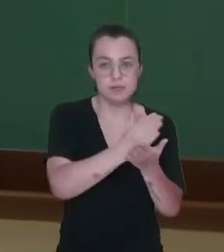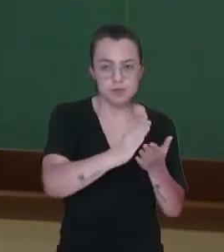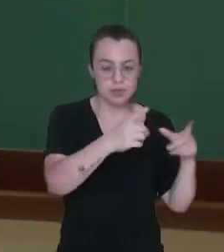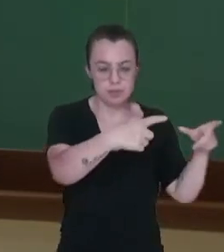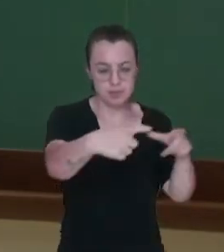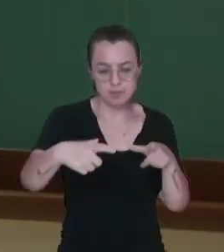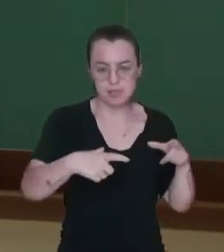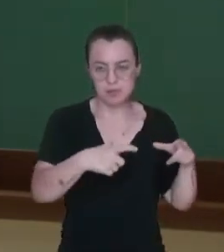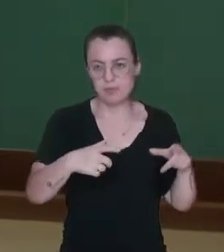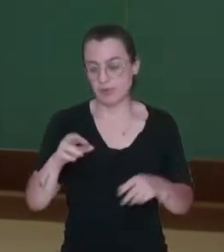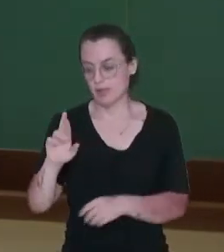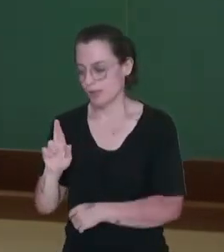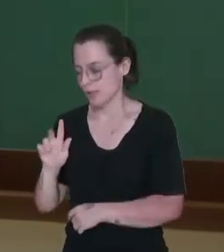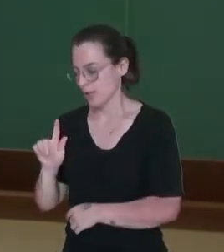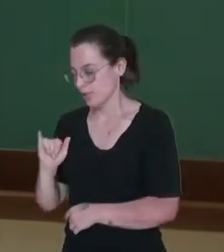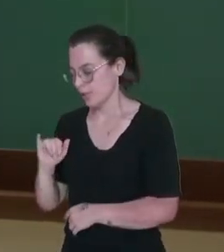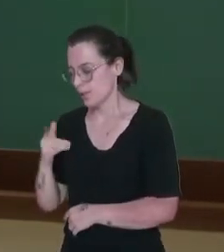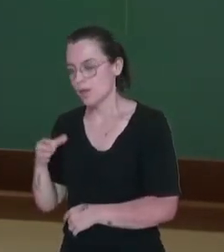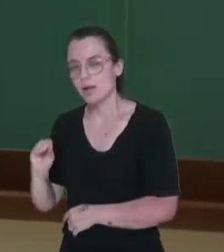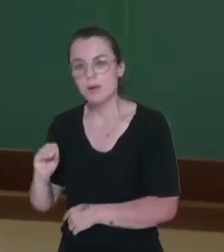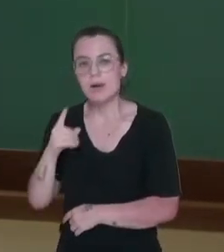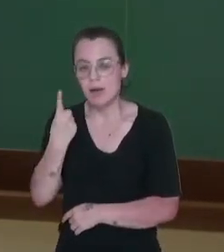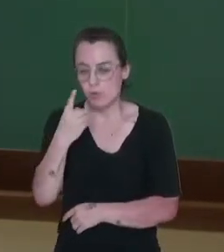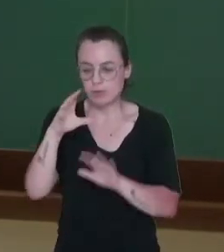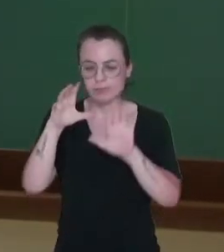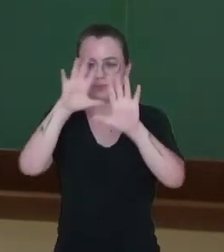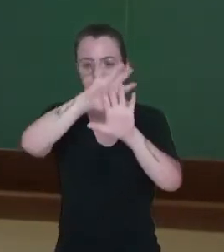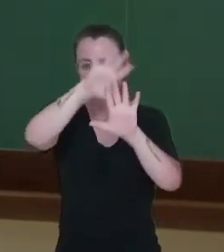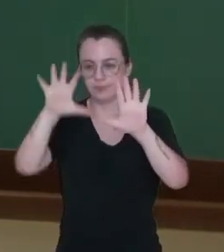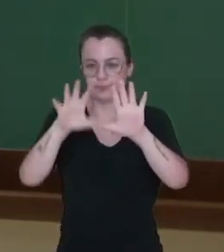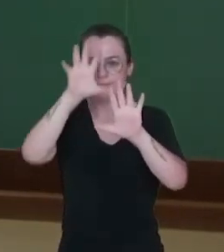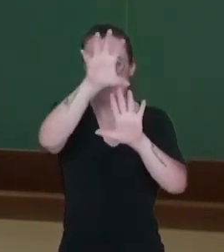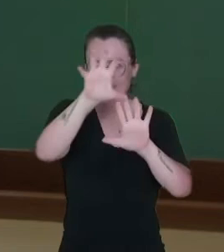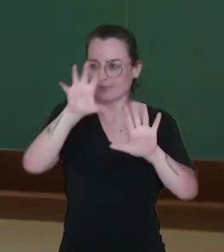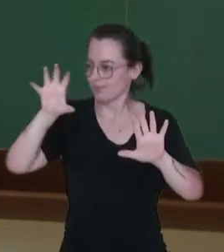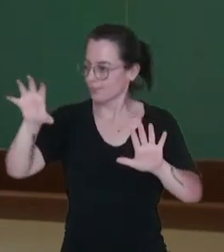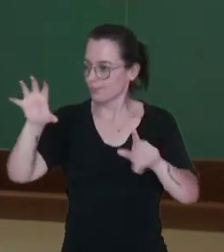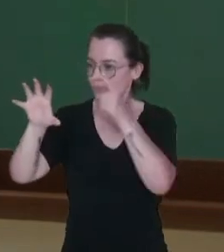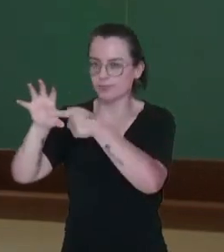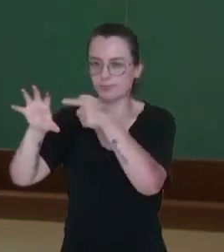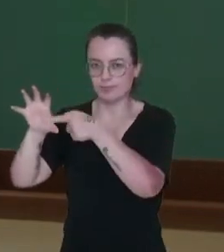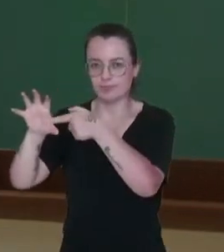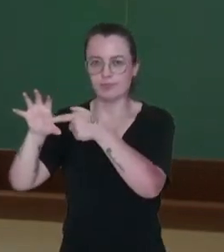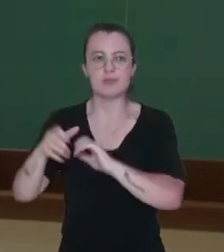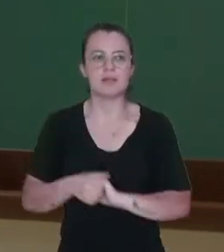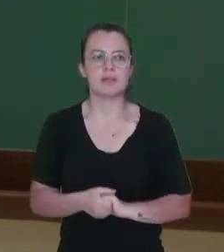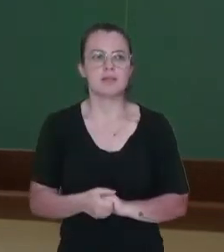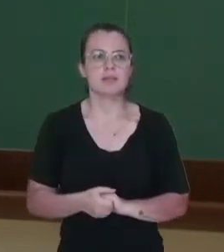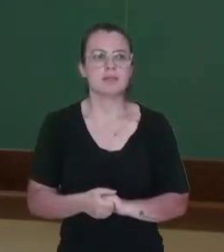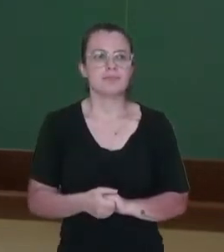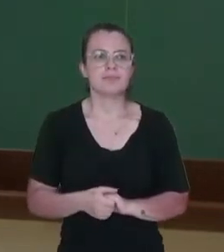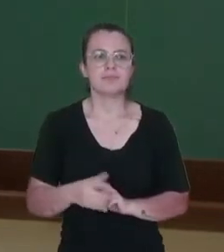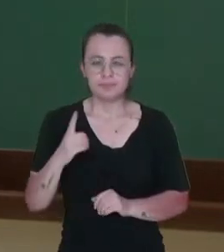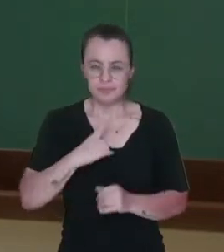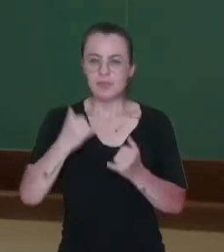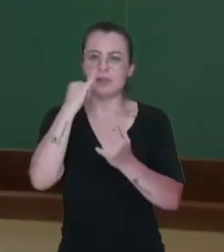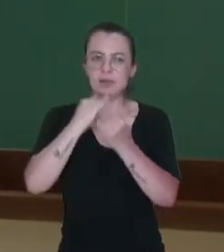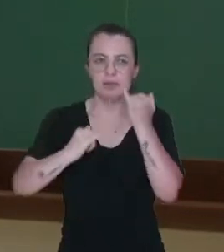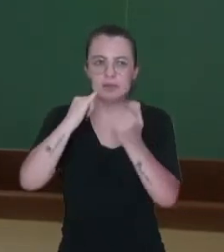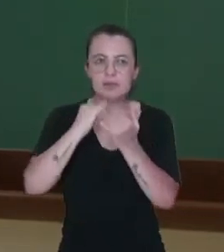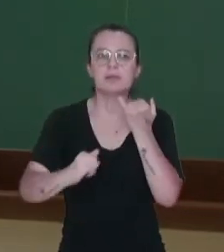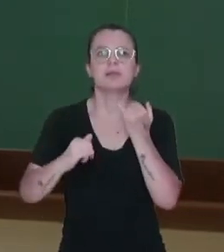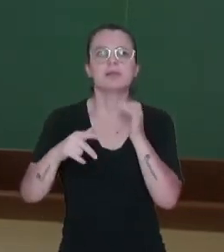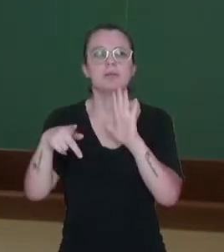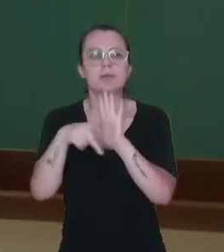uma porção do território que apresenta características semelhantes de acordo com determinados